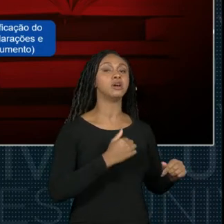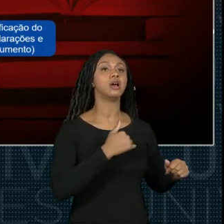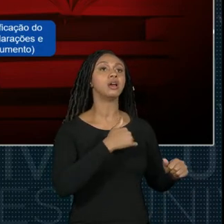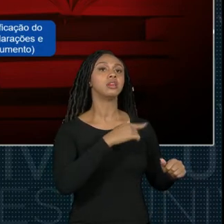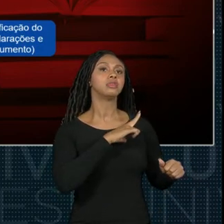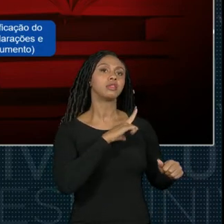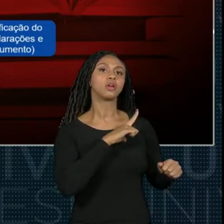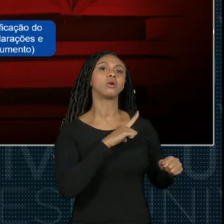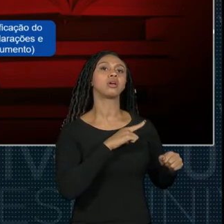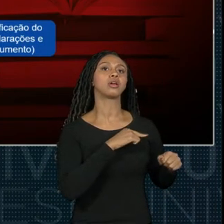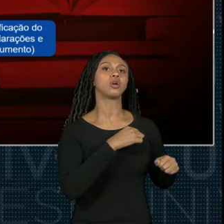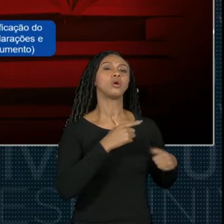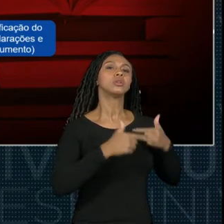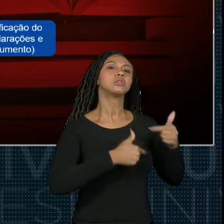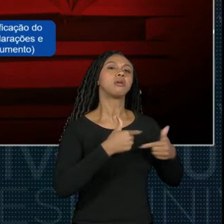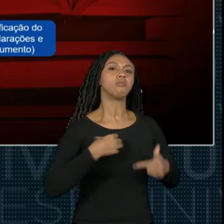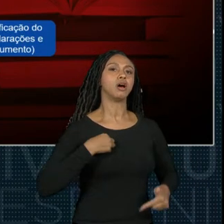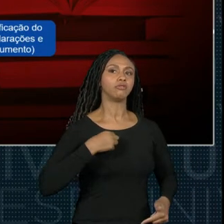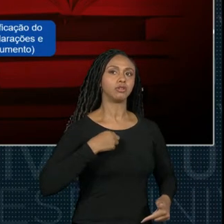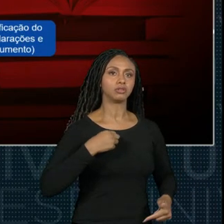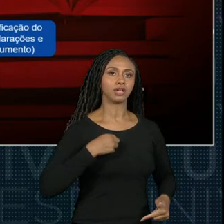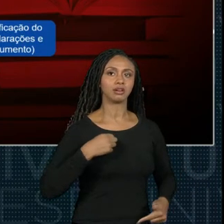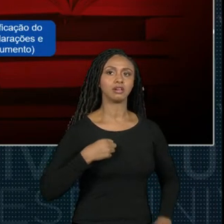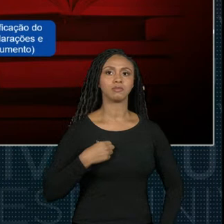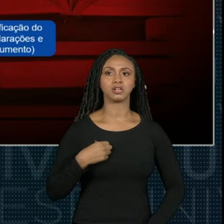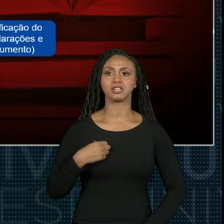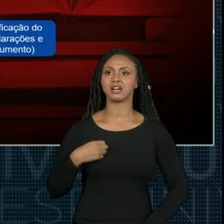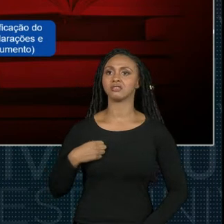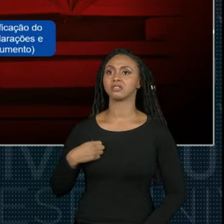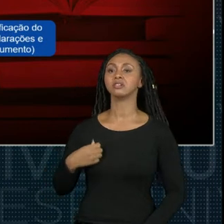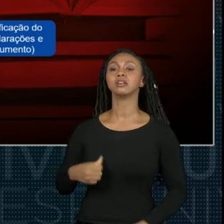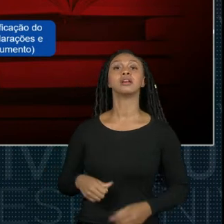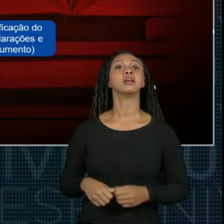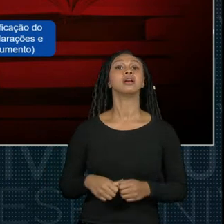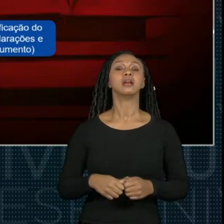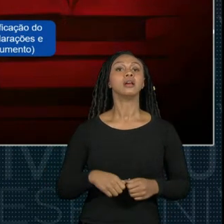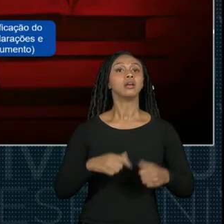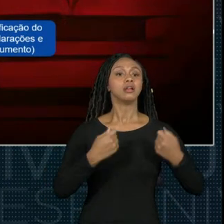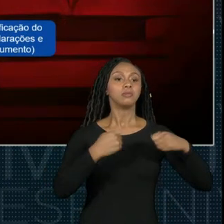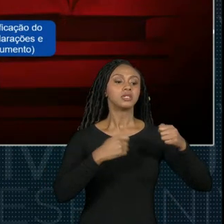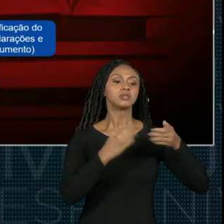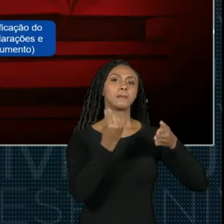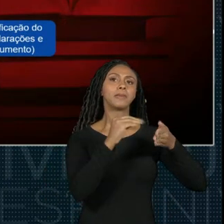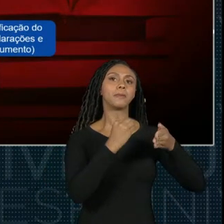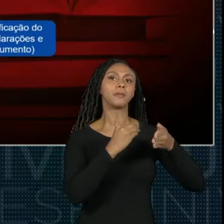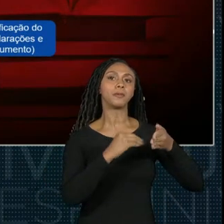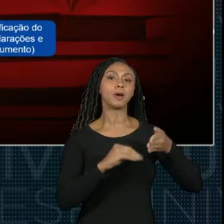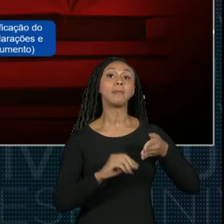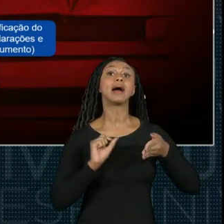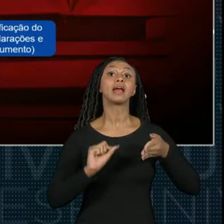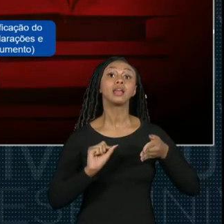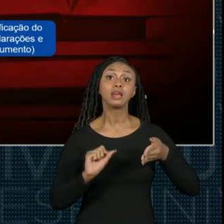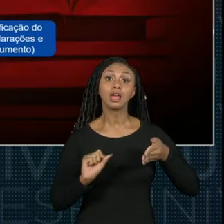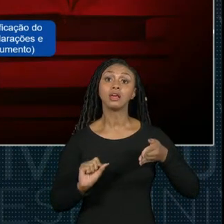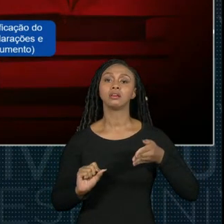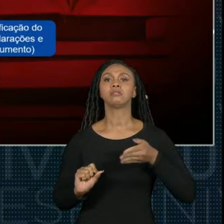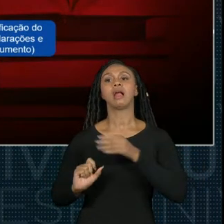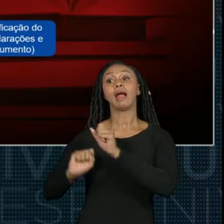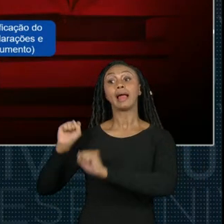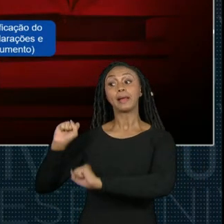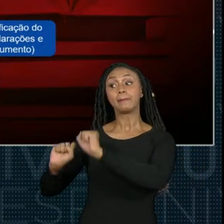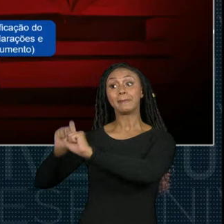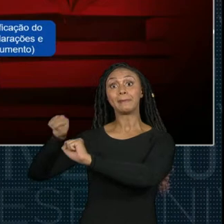dos trabalhos voluntários que ele realizou, preenchidas pelo concedente, certo?